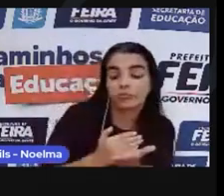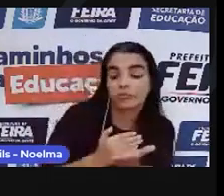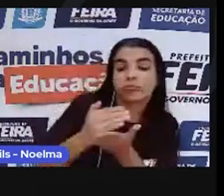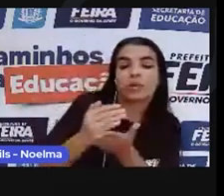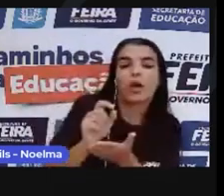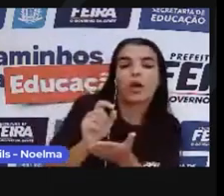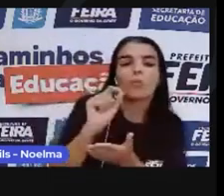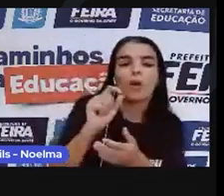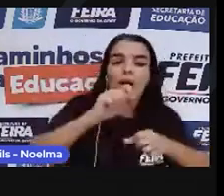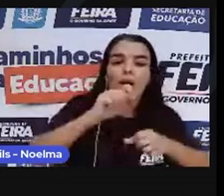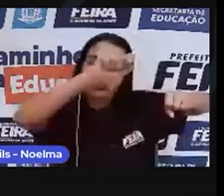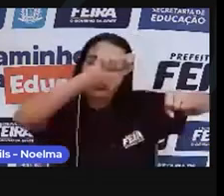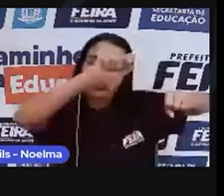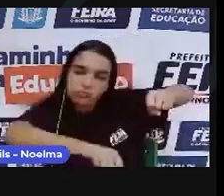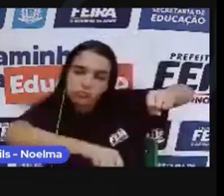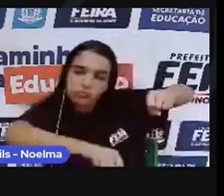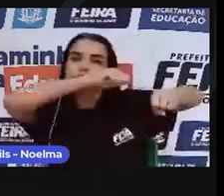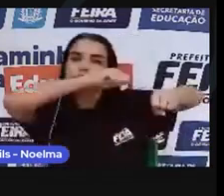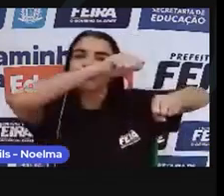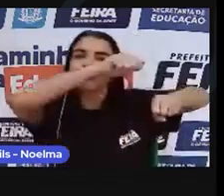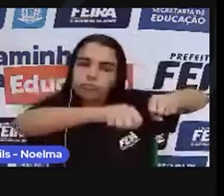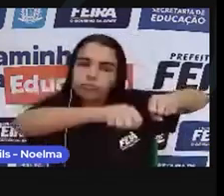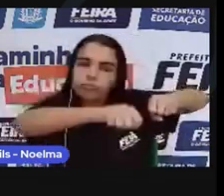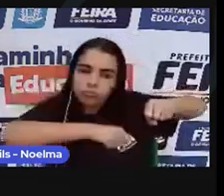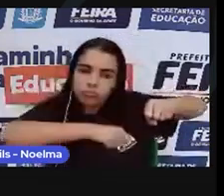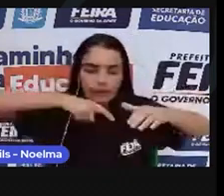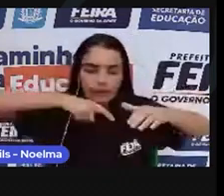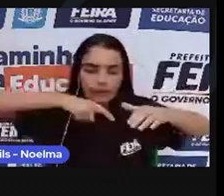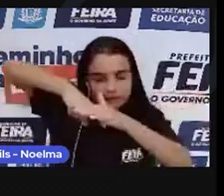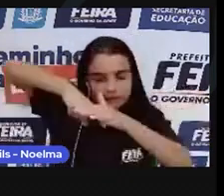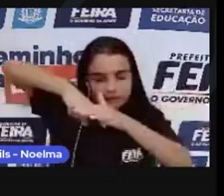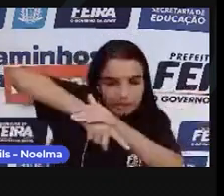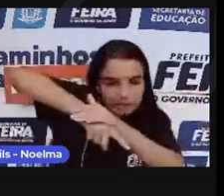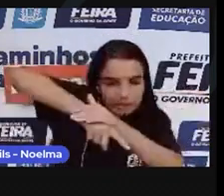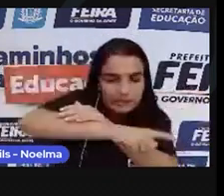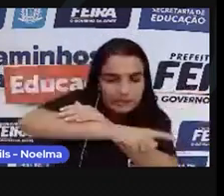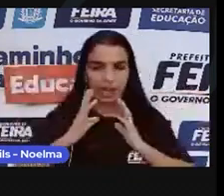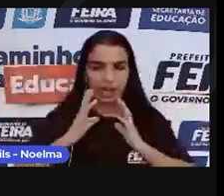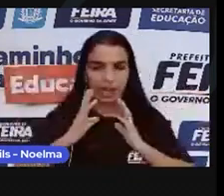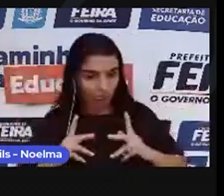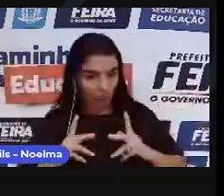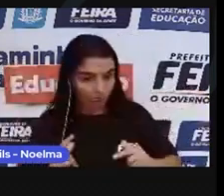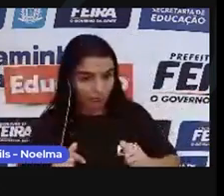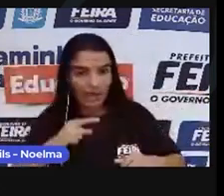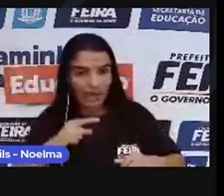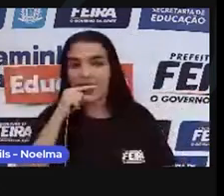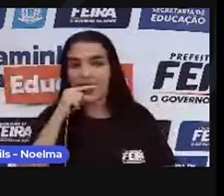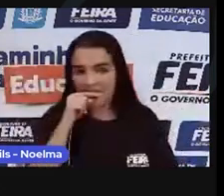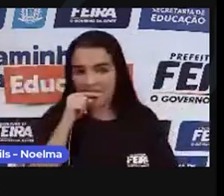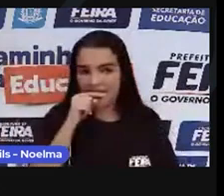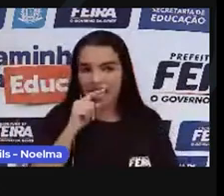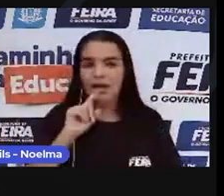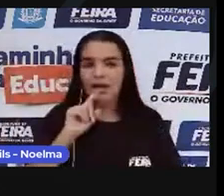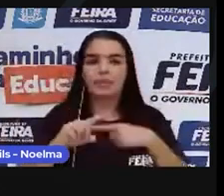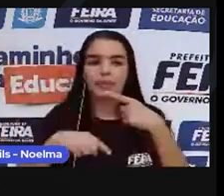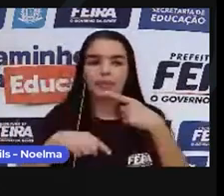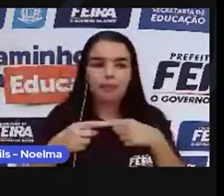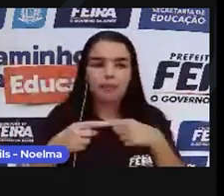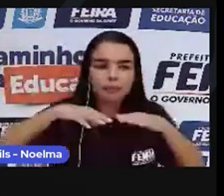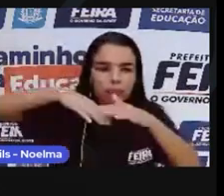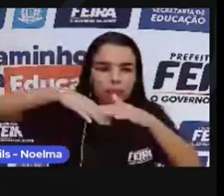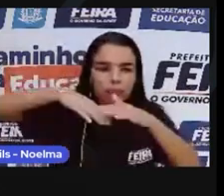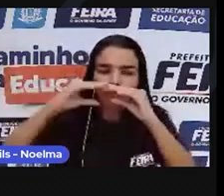era a moagem, feita logo depois de a cana ser limpa e preparada. A moagem podia ser